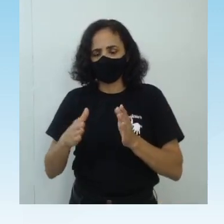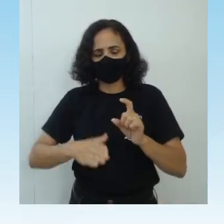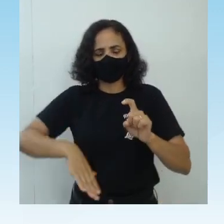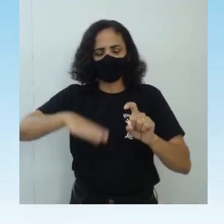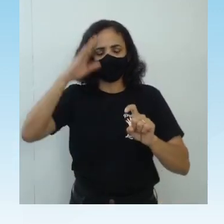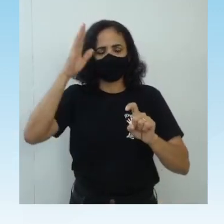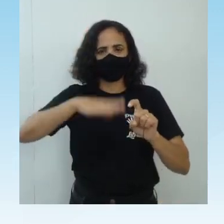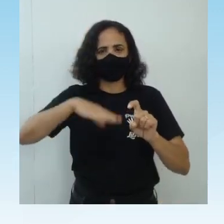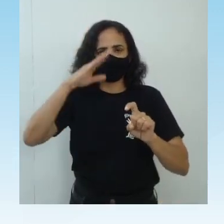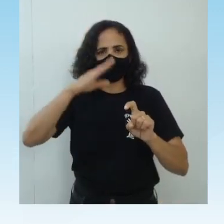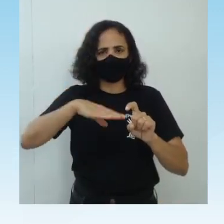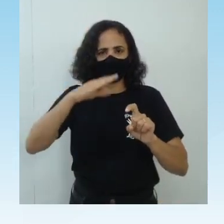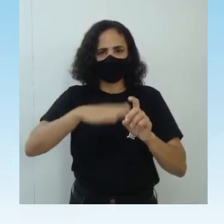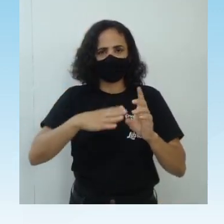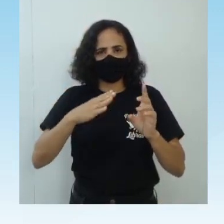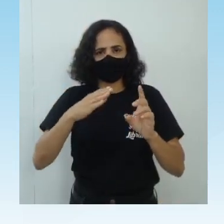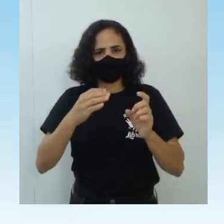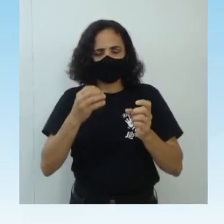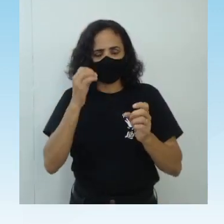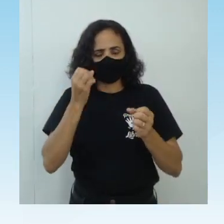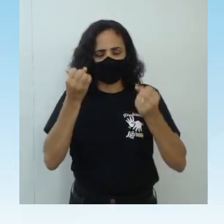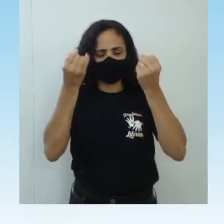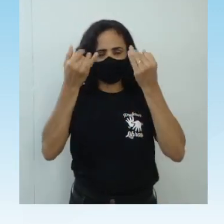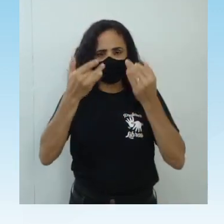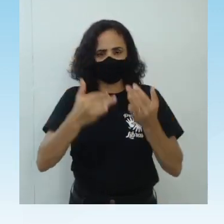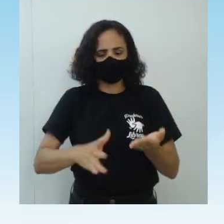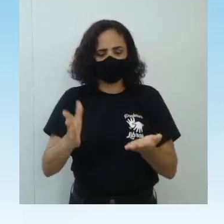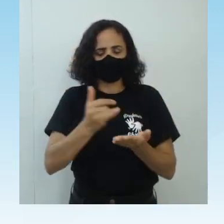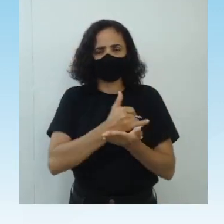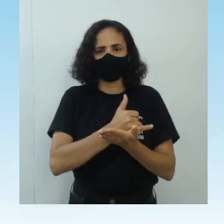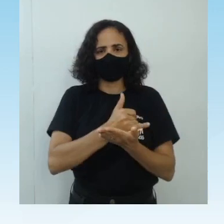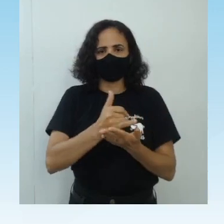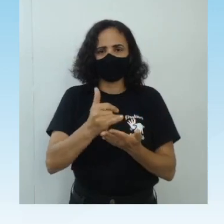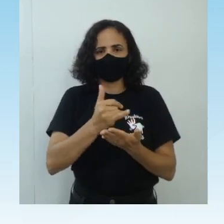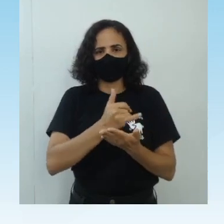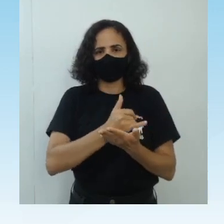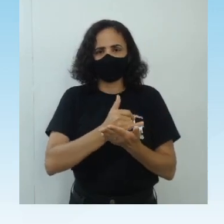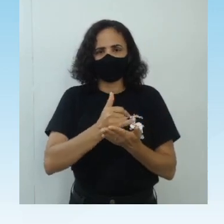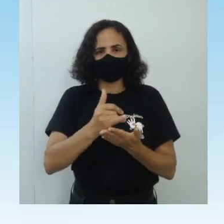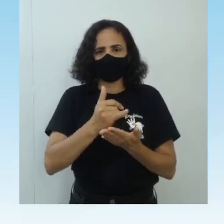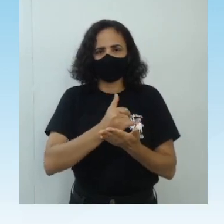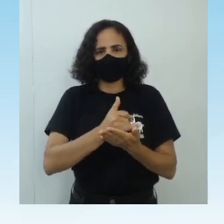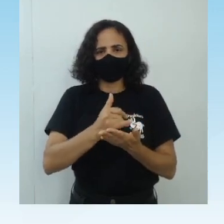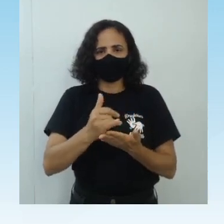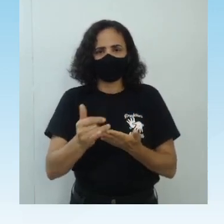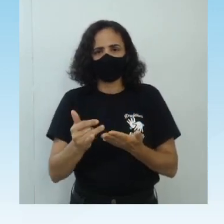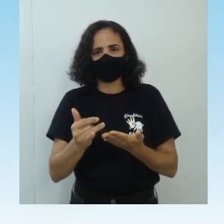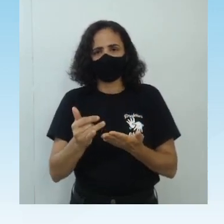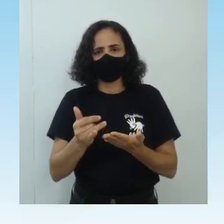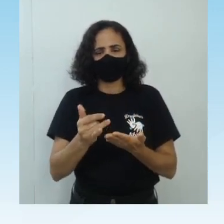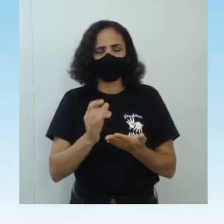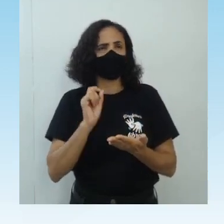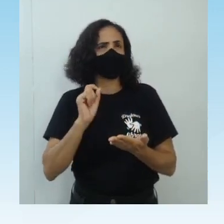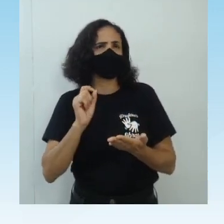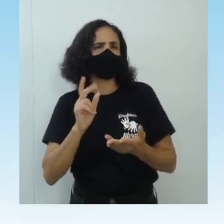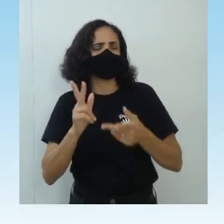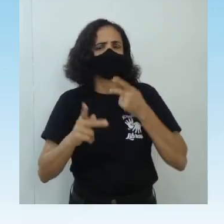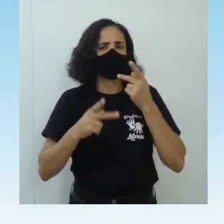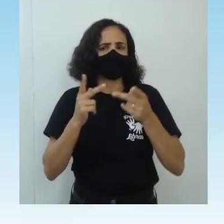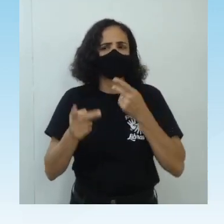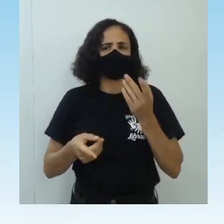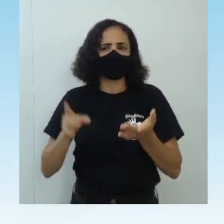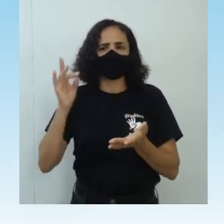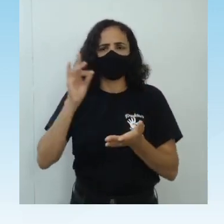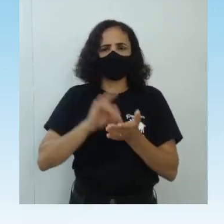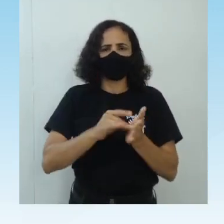mitologia vai explicar as origens e a realidade a partir daquilo que nós vamos chamar de alianças,